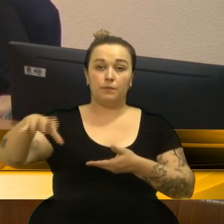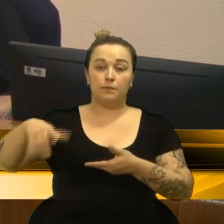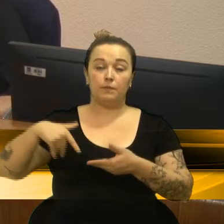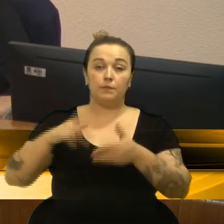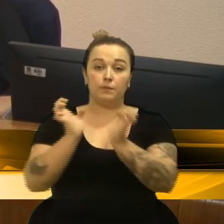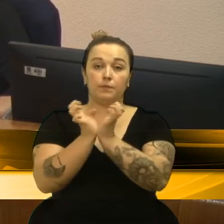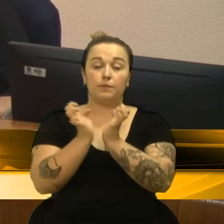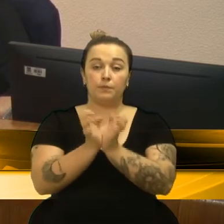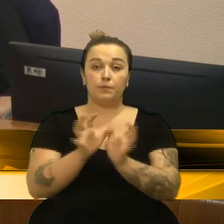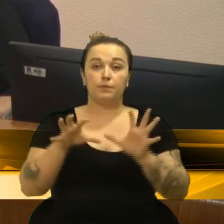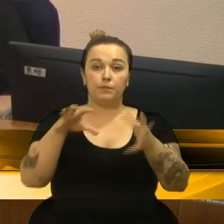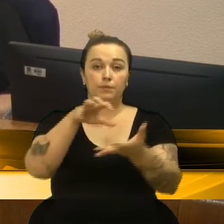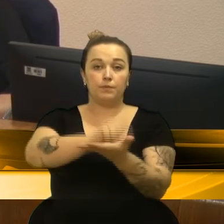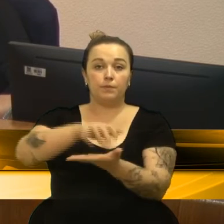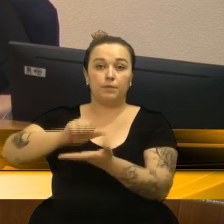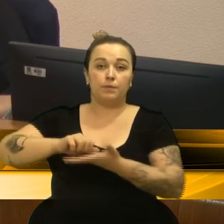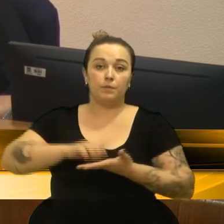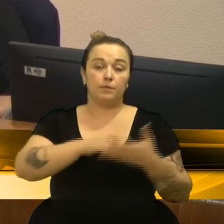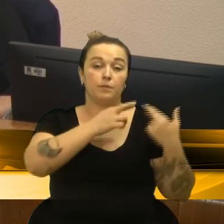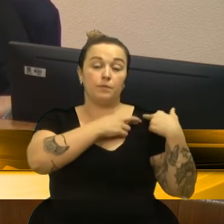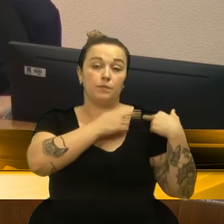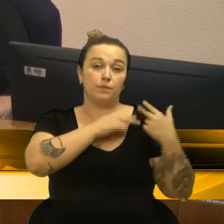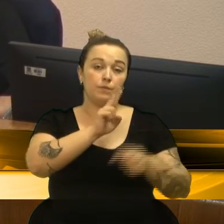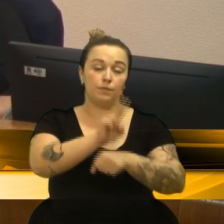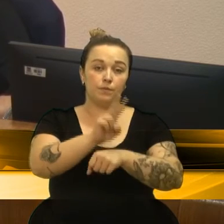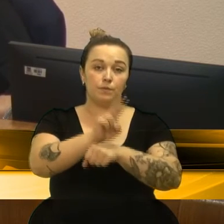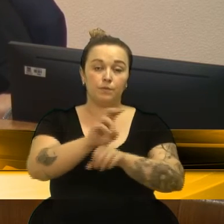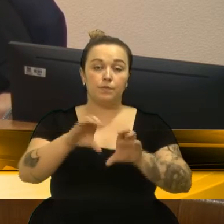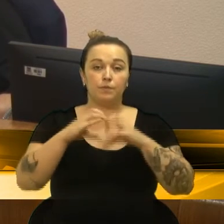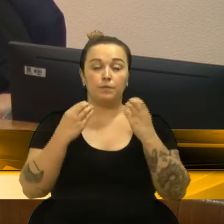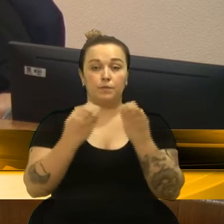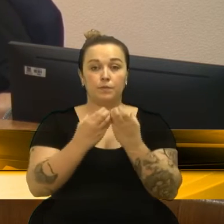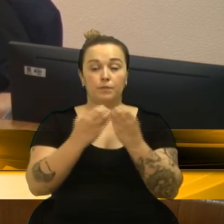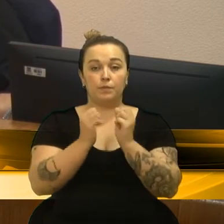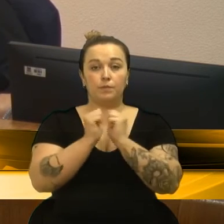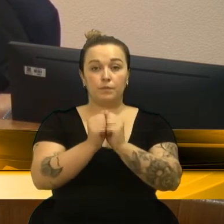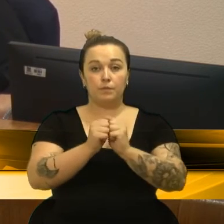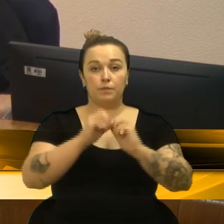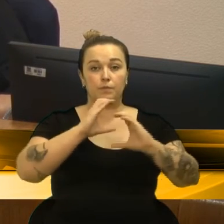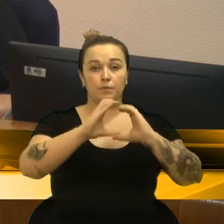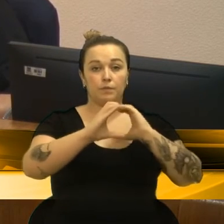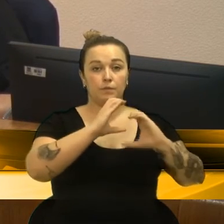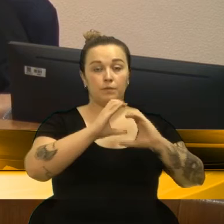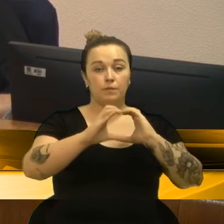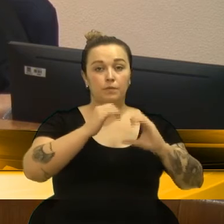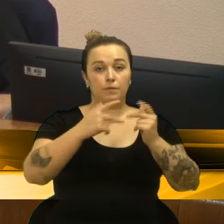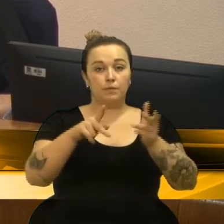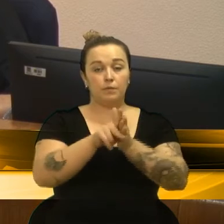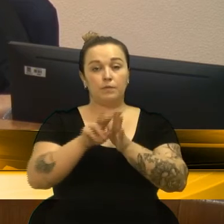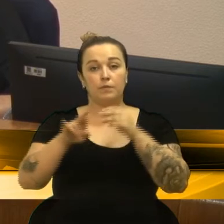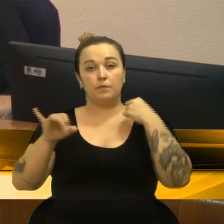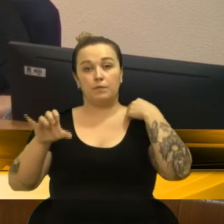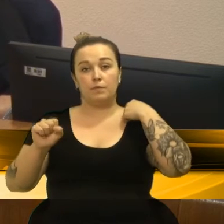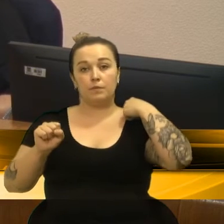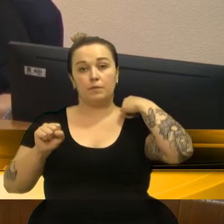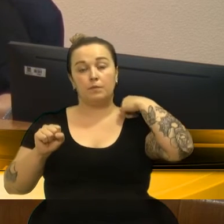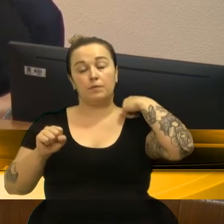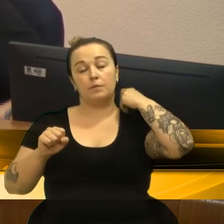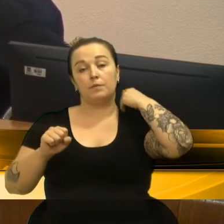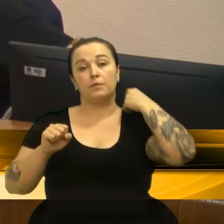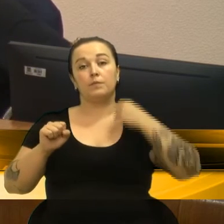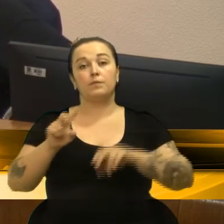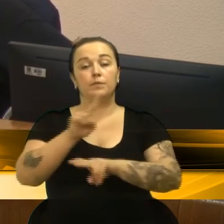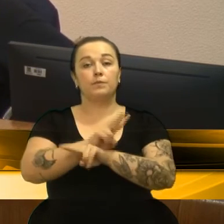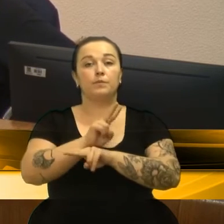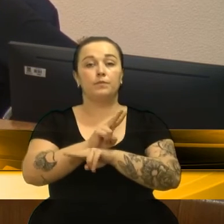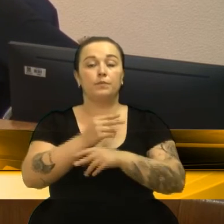assumem responsabilidade sanitária, sendo a principal por de entrada o Centro de Comunicação da RAS, Coordenadora do Cuidado e Coordenadora das Ações e